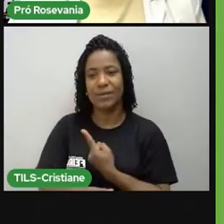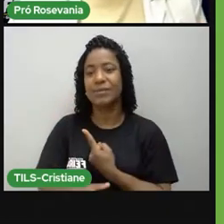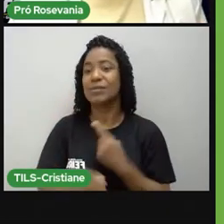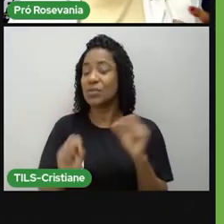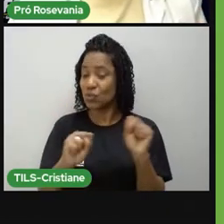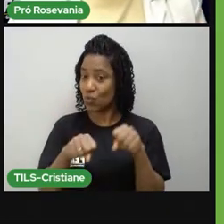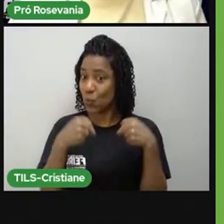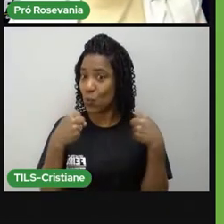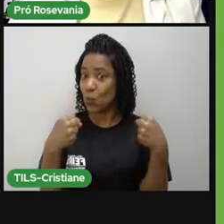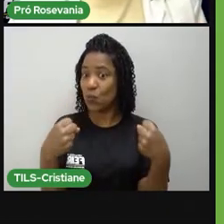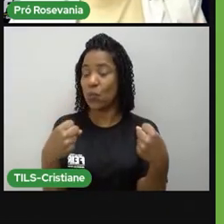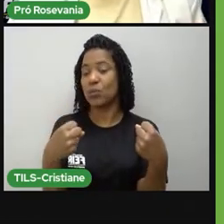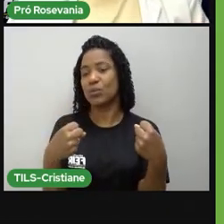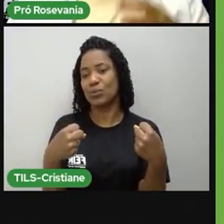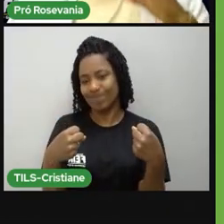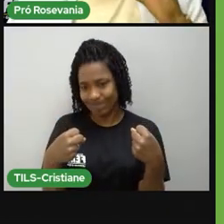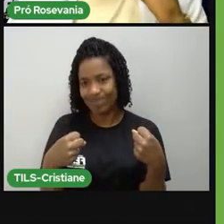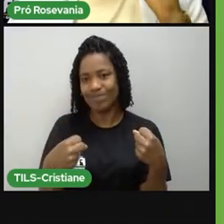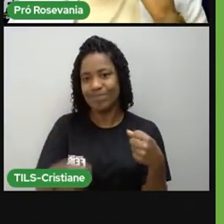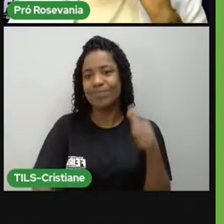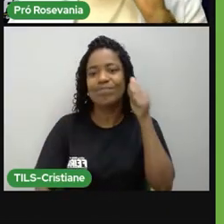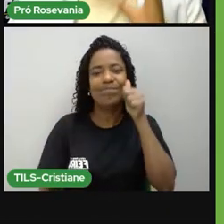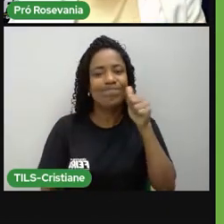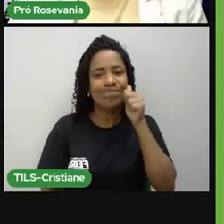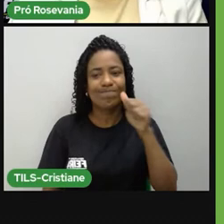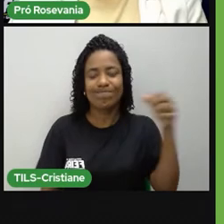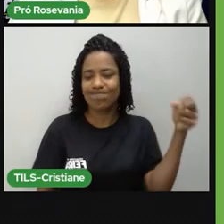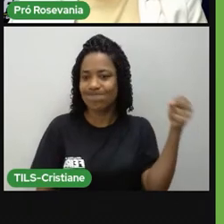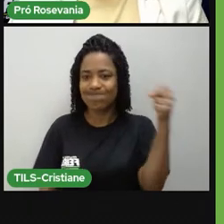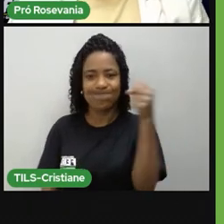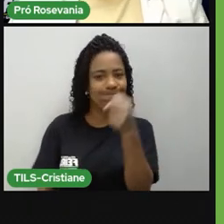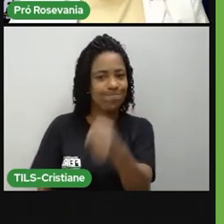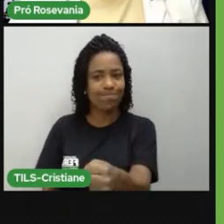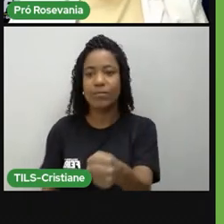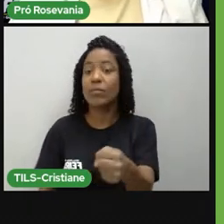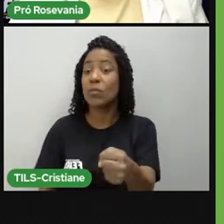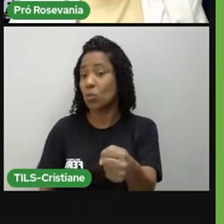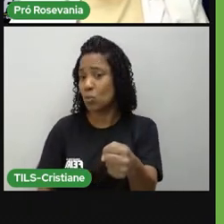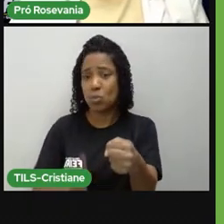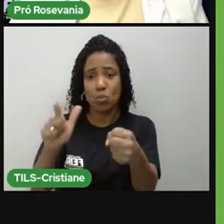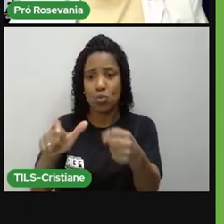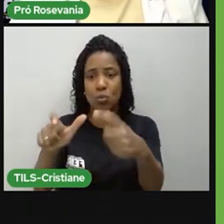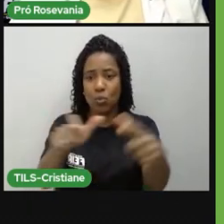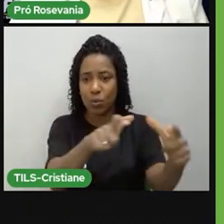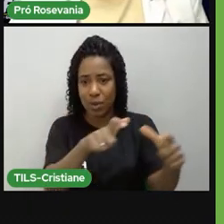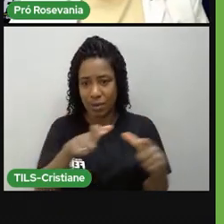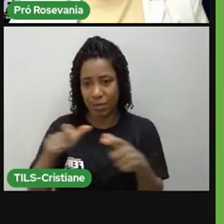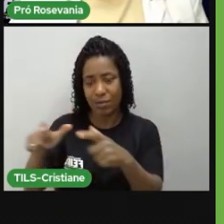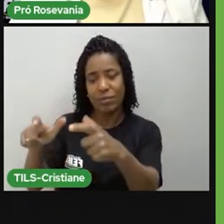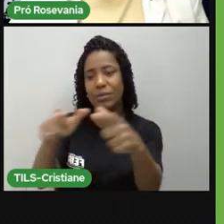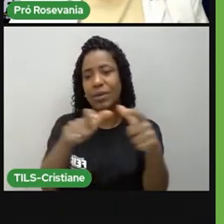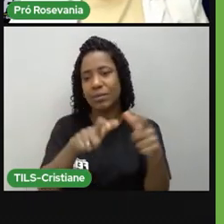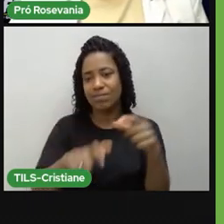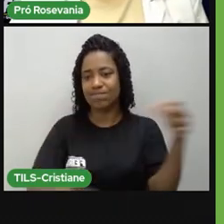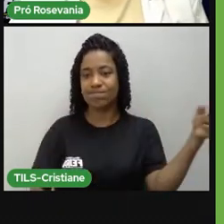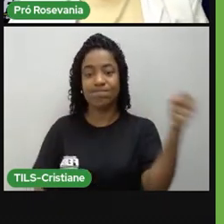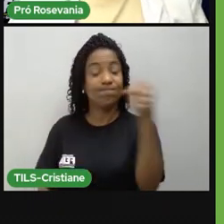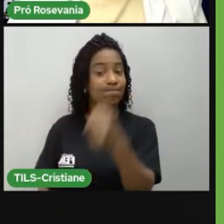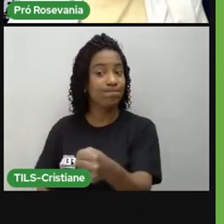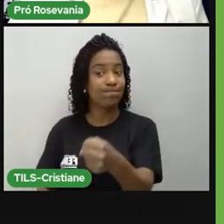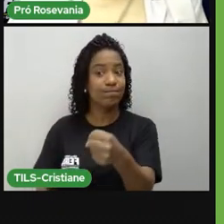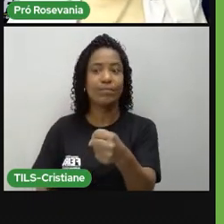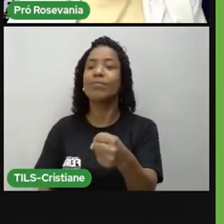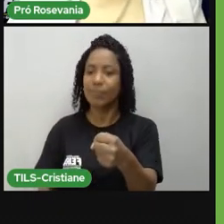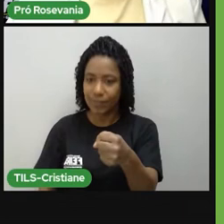percebe que o nosso lugar, ele está mais, digamos assim, mais representativo, mas vai chegar um momento,